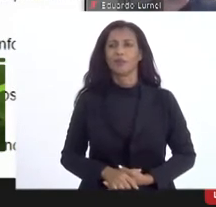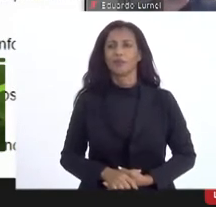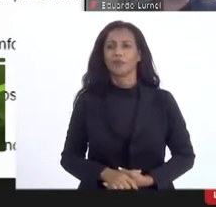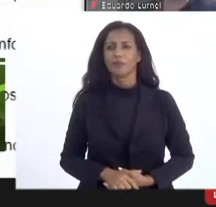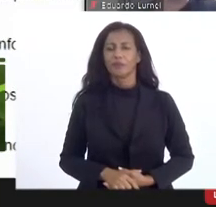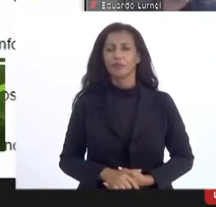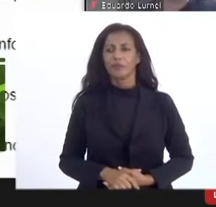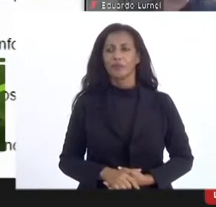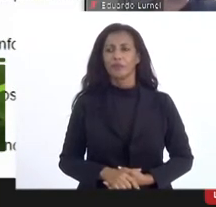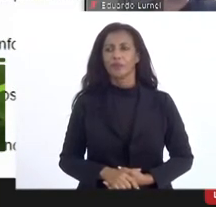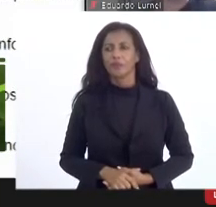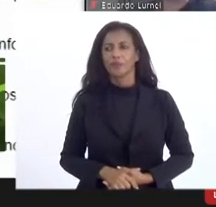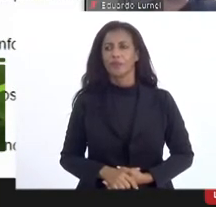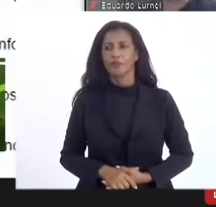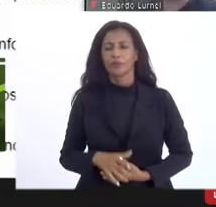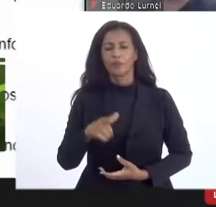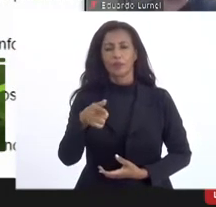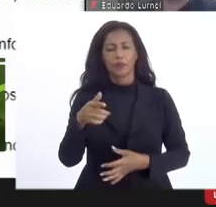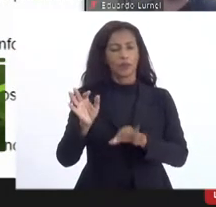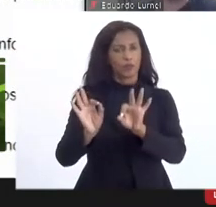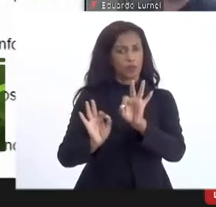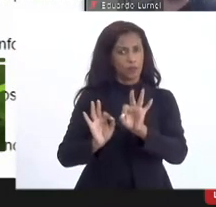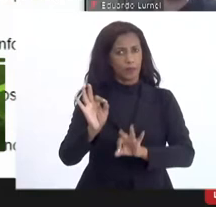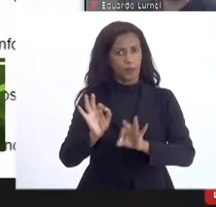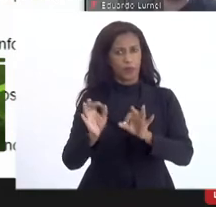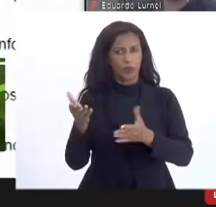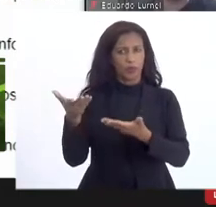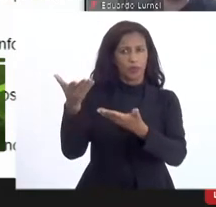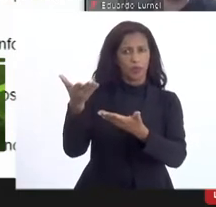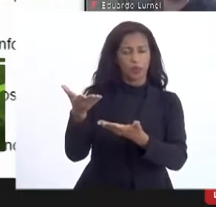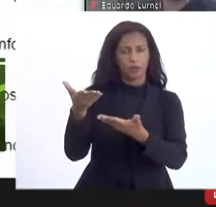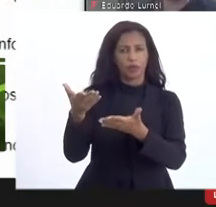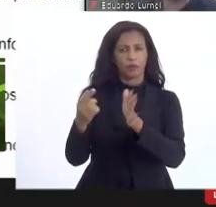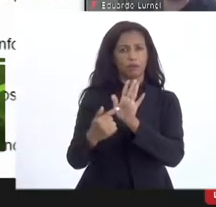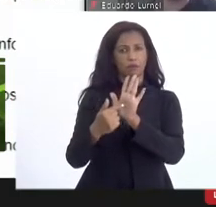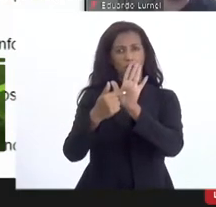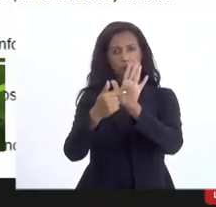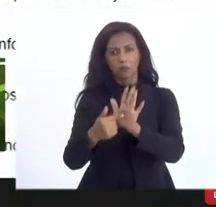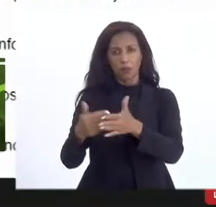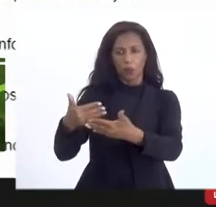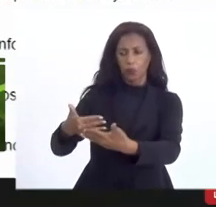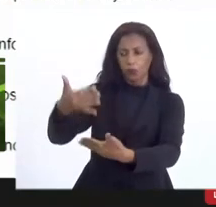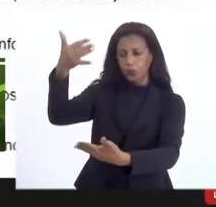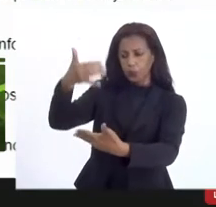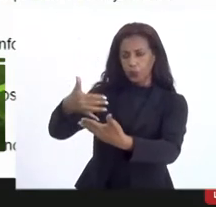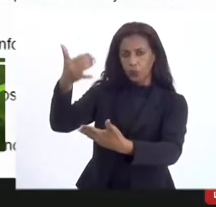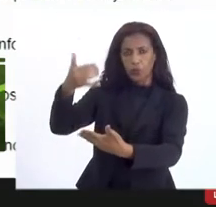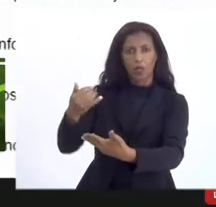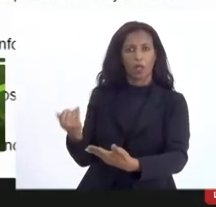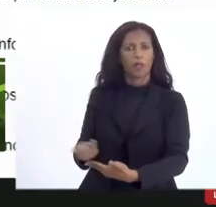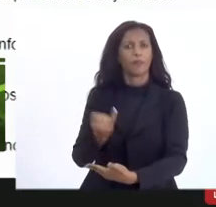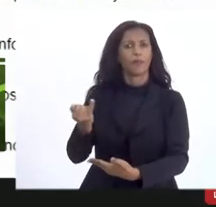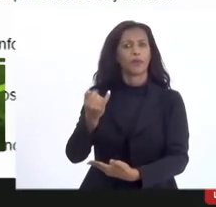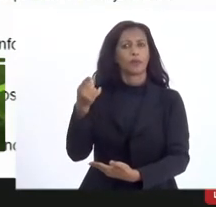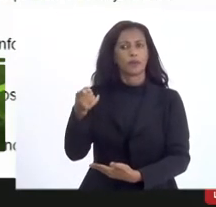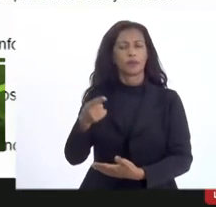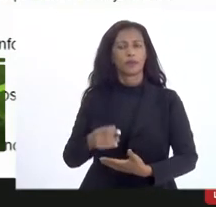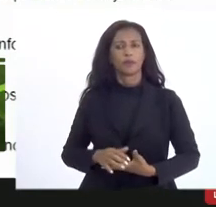então esse projeto ele como apresentado pelo Eduardo a importância dele